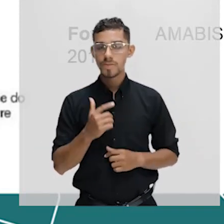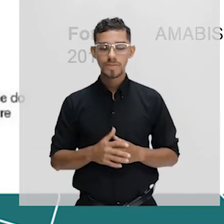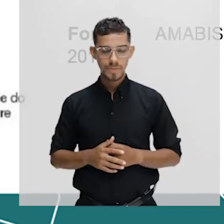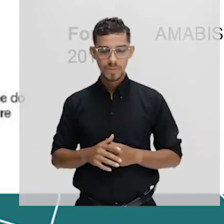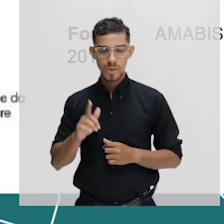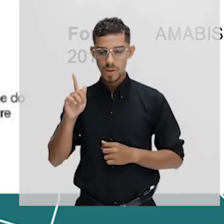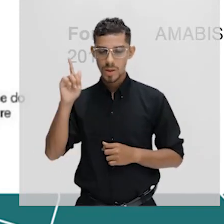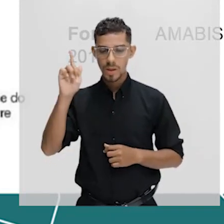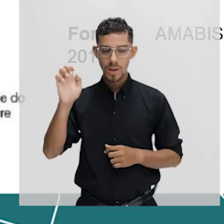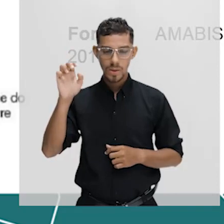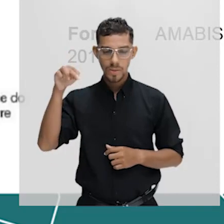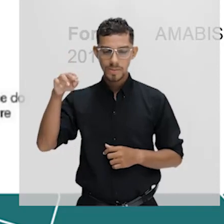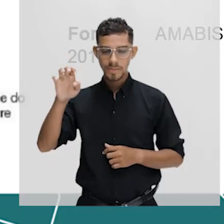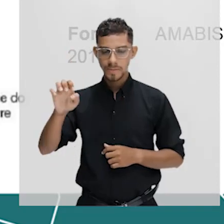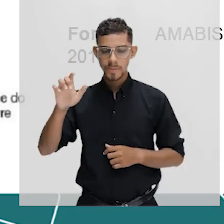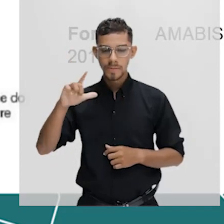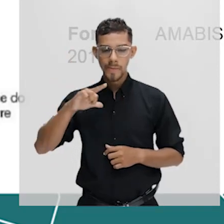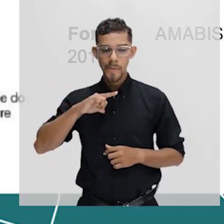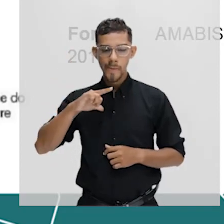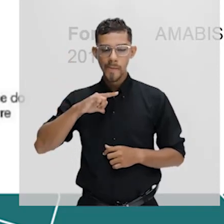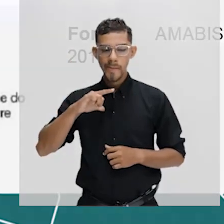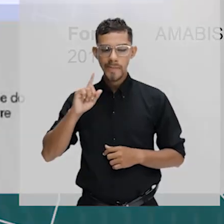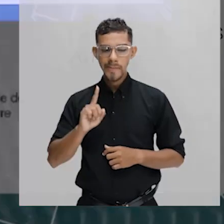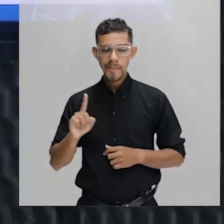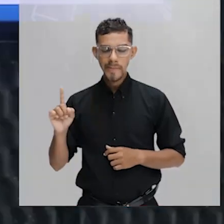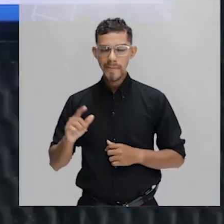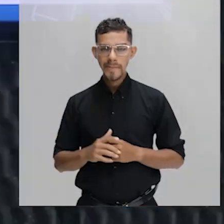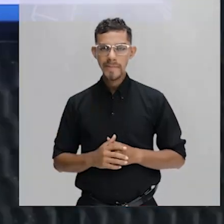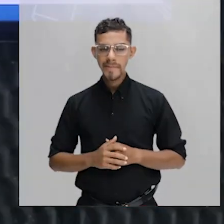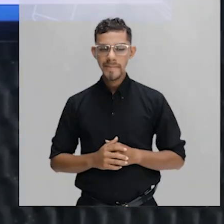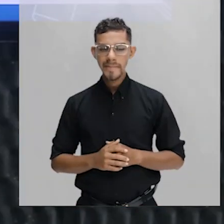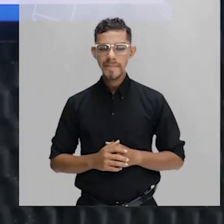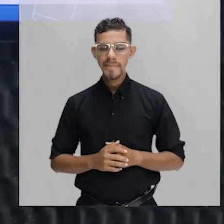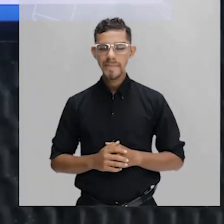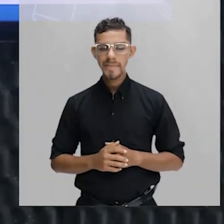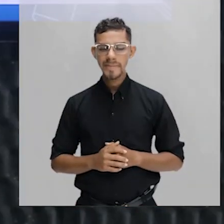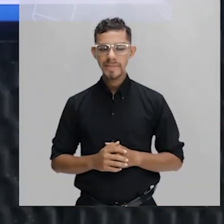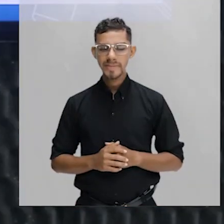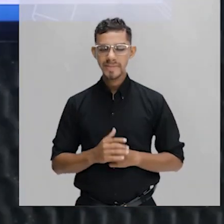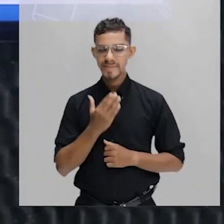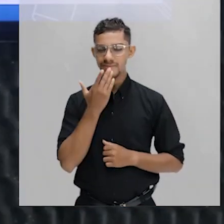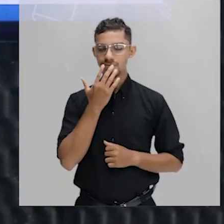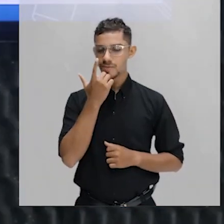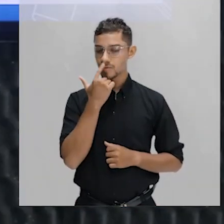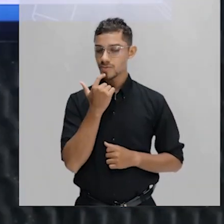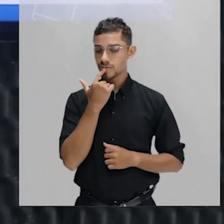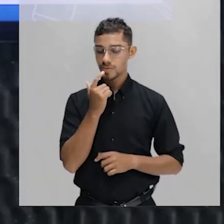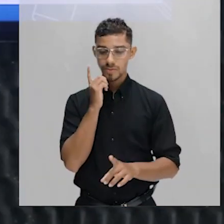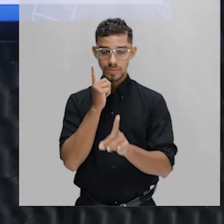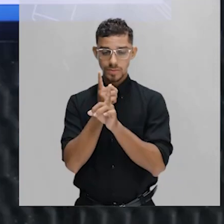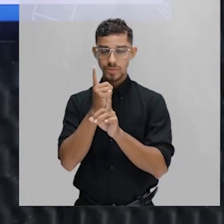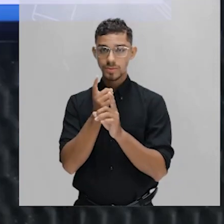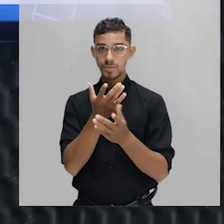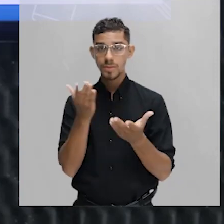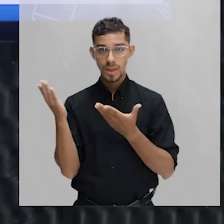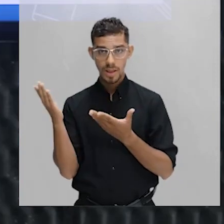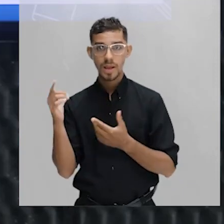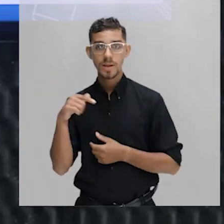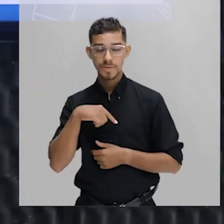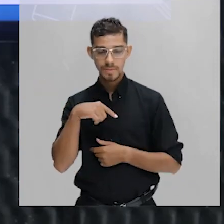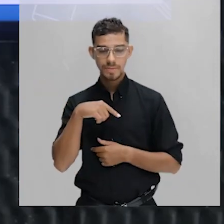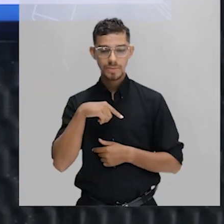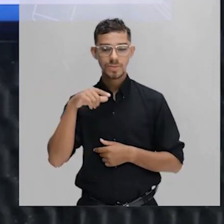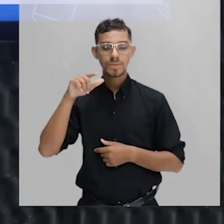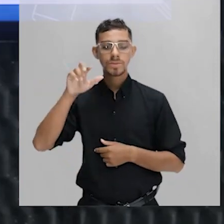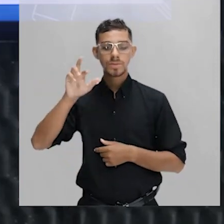gene. É esse trecho aqui que vai ser lido para que a molécula de RNA